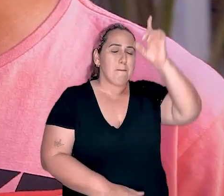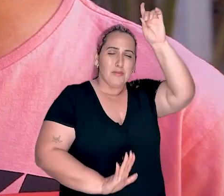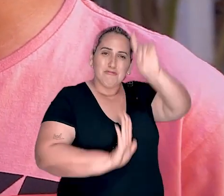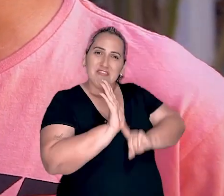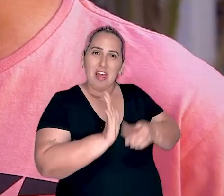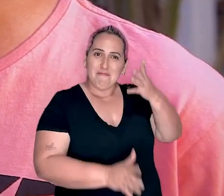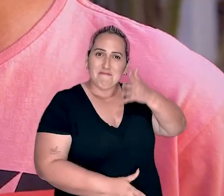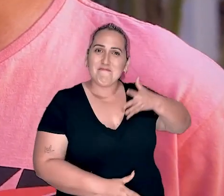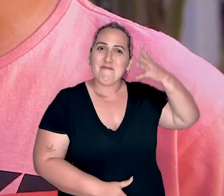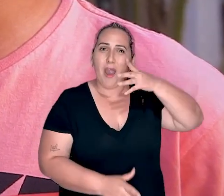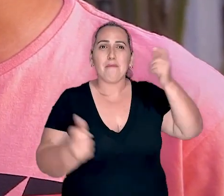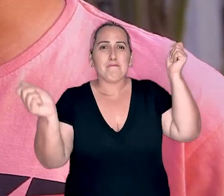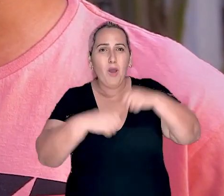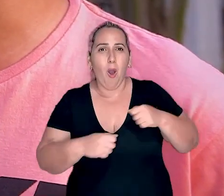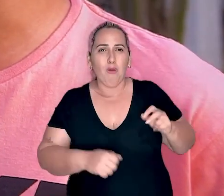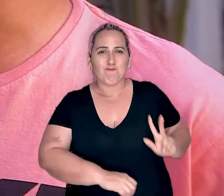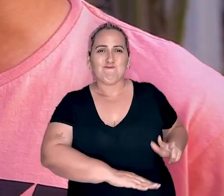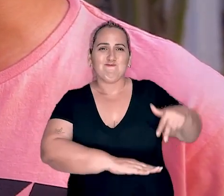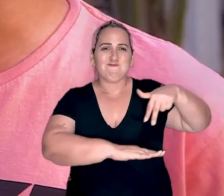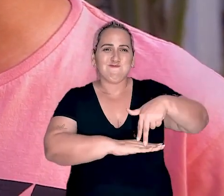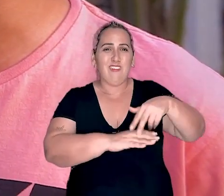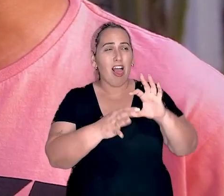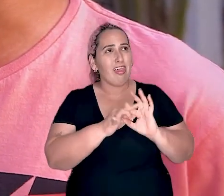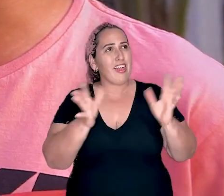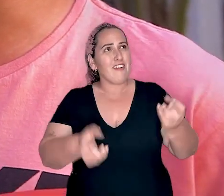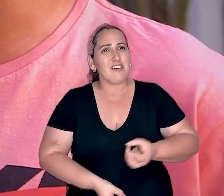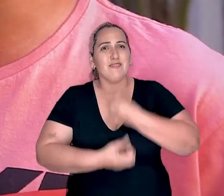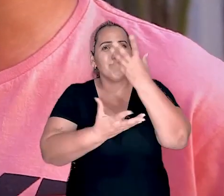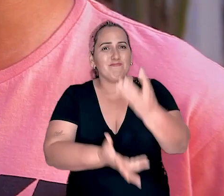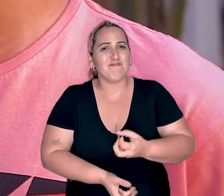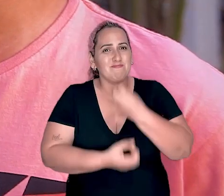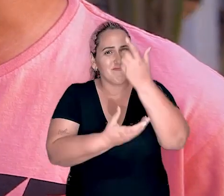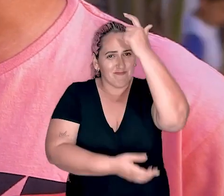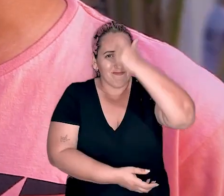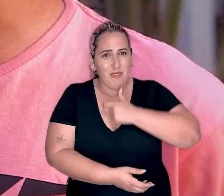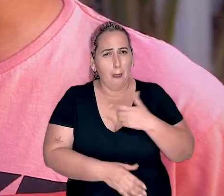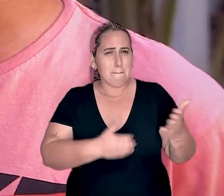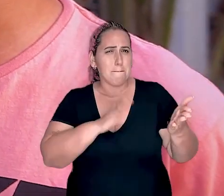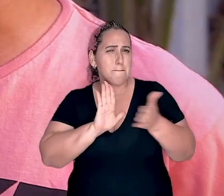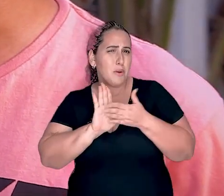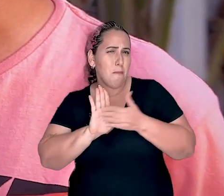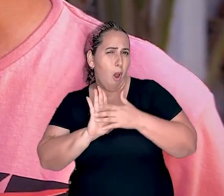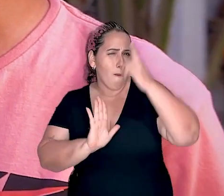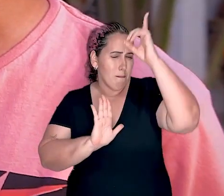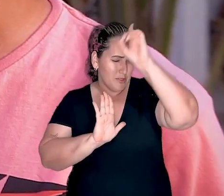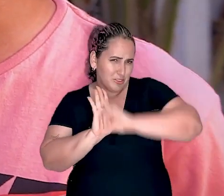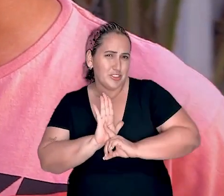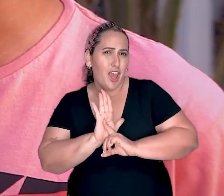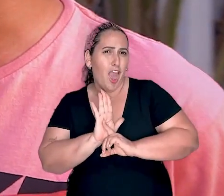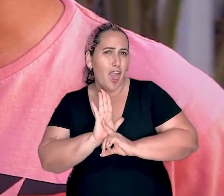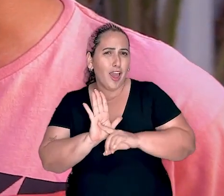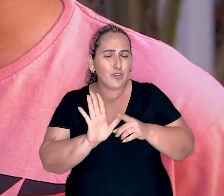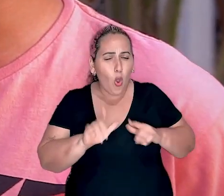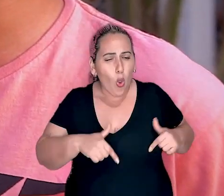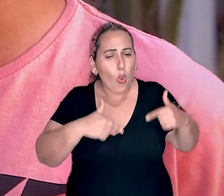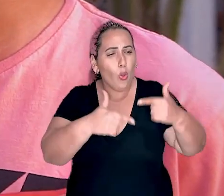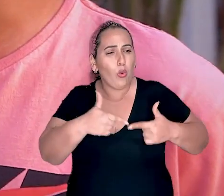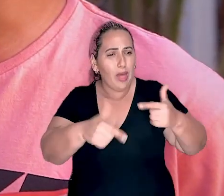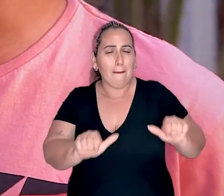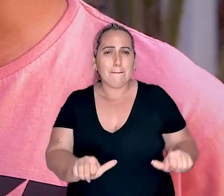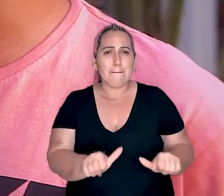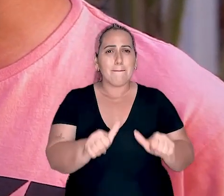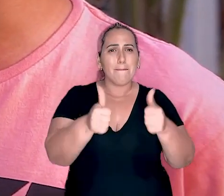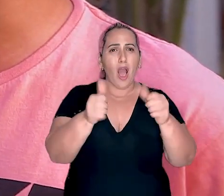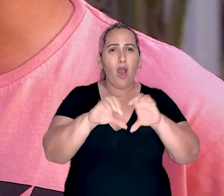espaço de fala, onde eu posso ficar à vontade para eu me expressar sobre a minha proposta, sobre os meus direitos, buscar meus direitos,